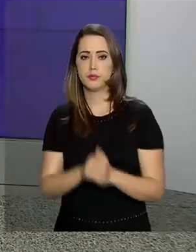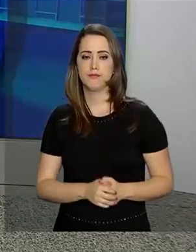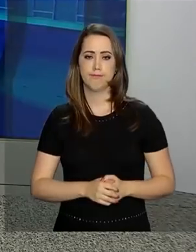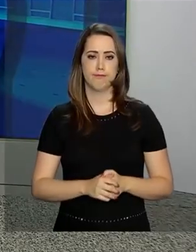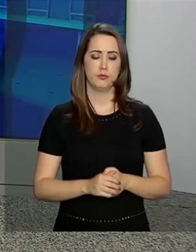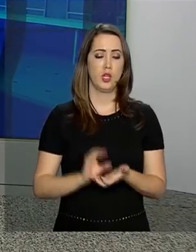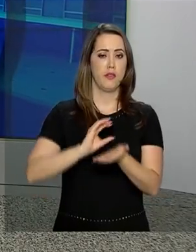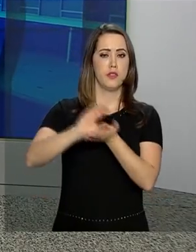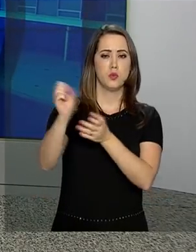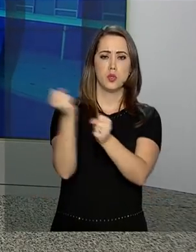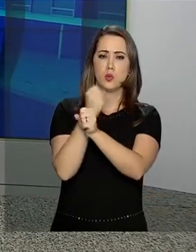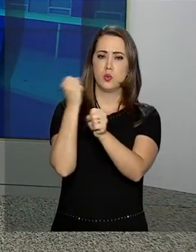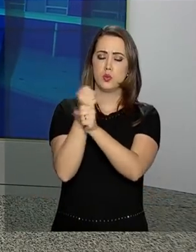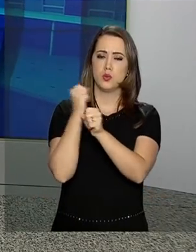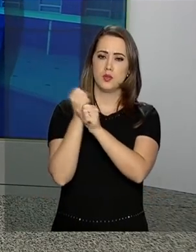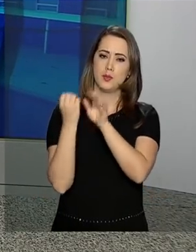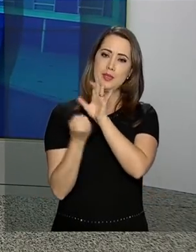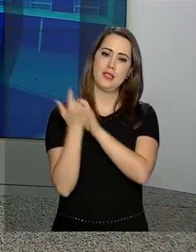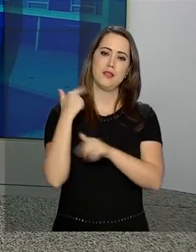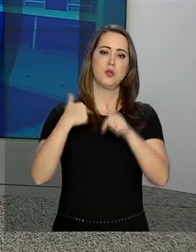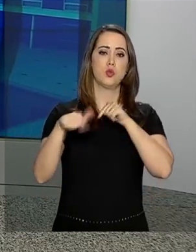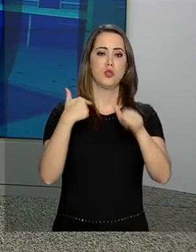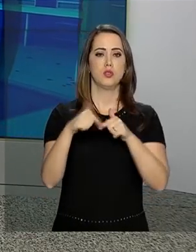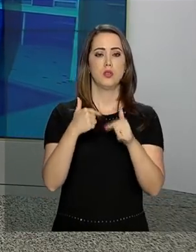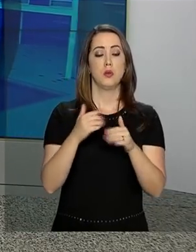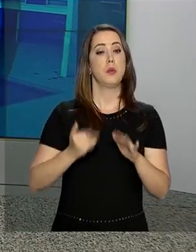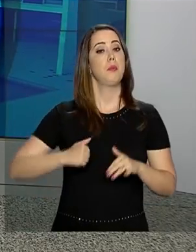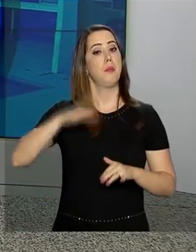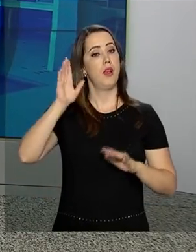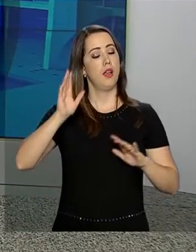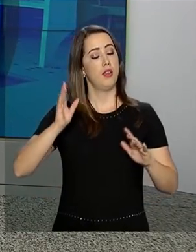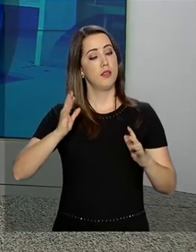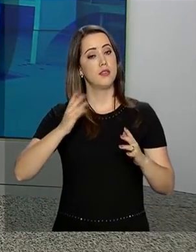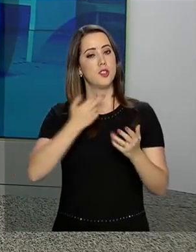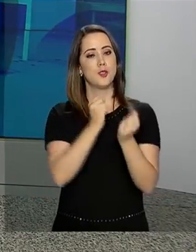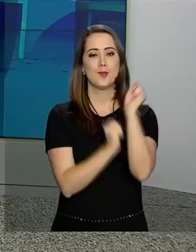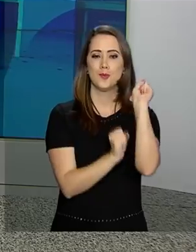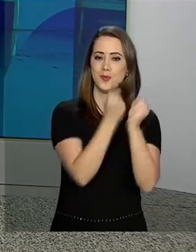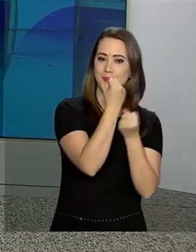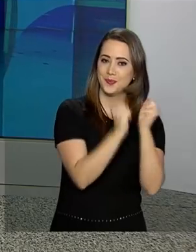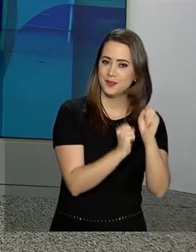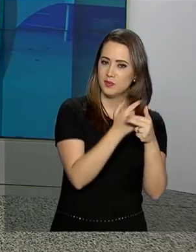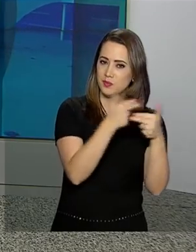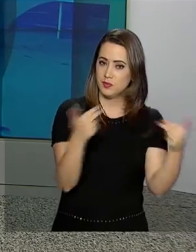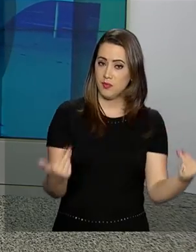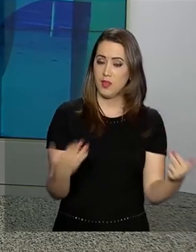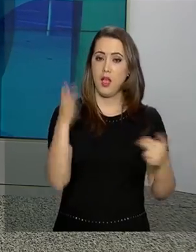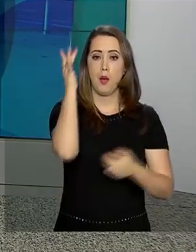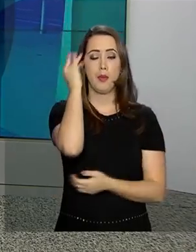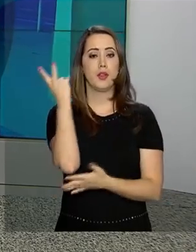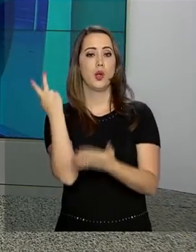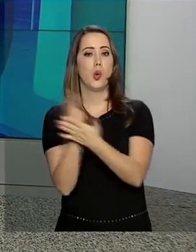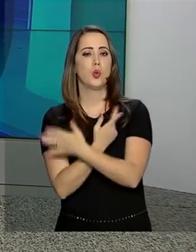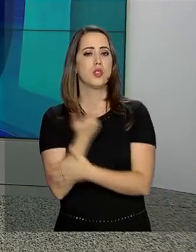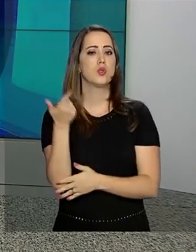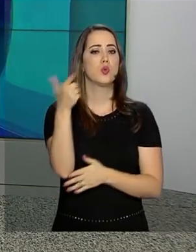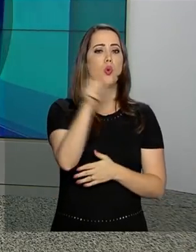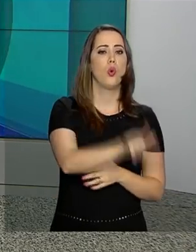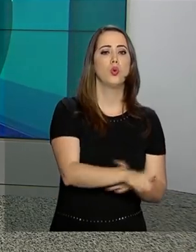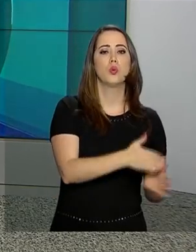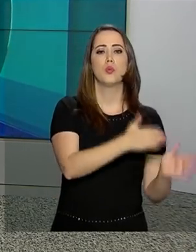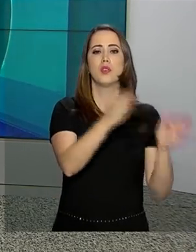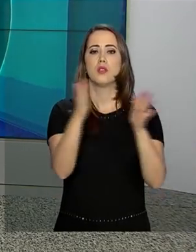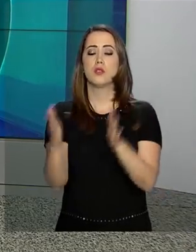Investimentos em infraestrutura com geração de emprego e aumento da produtividade. Amanhã será realizada mais uma